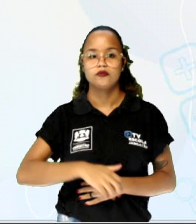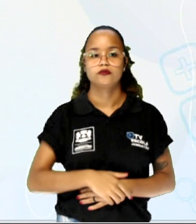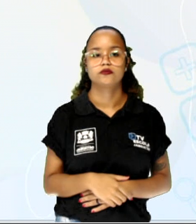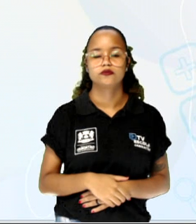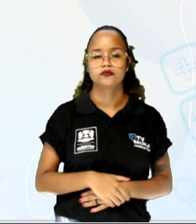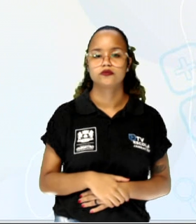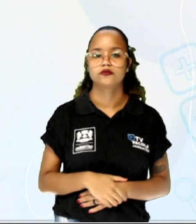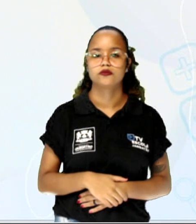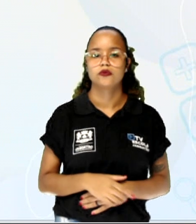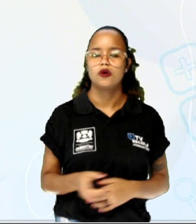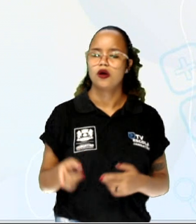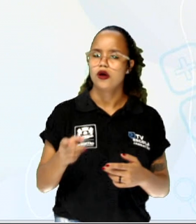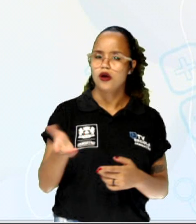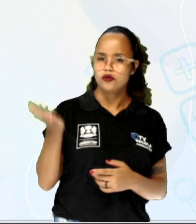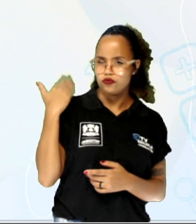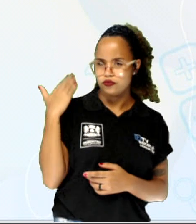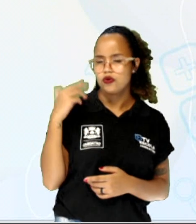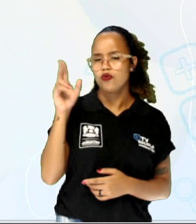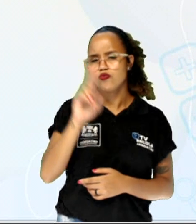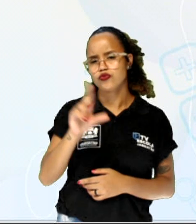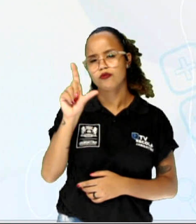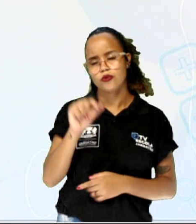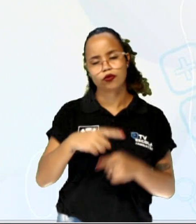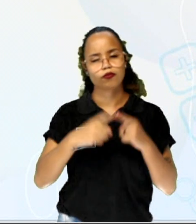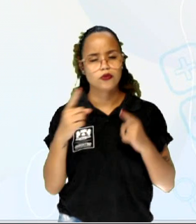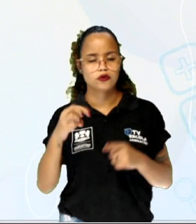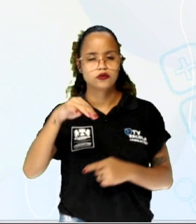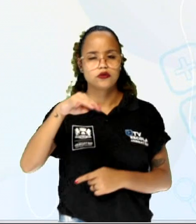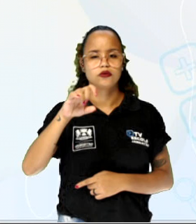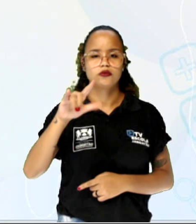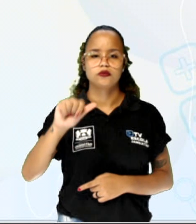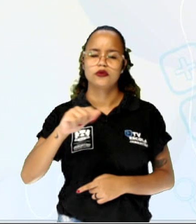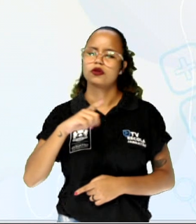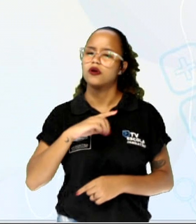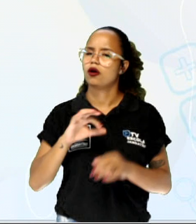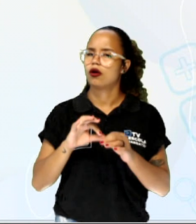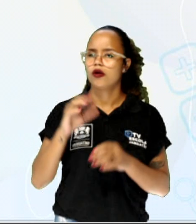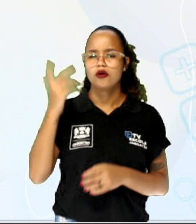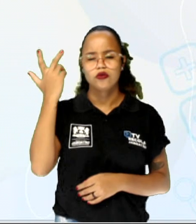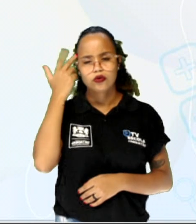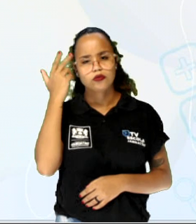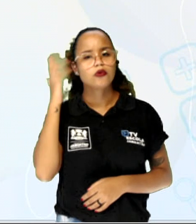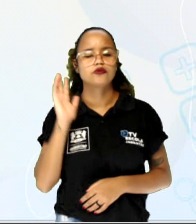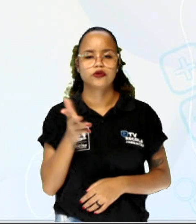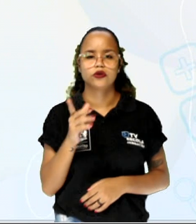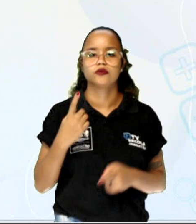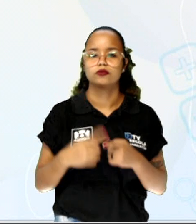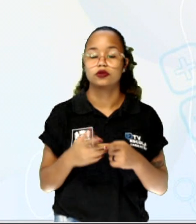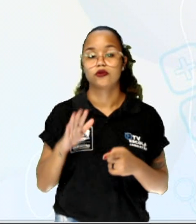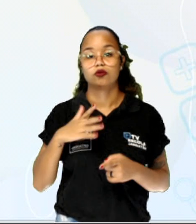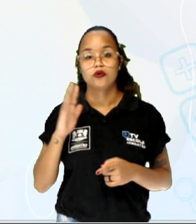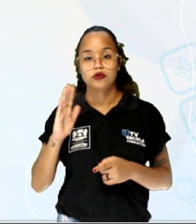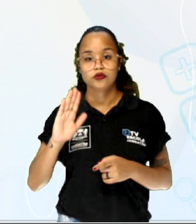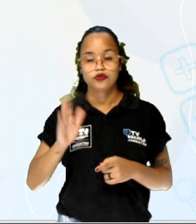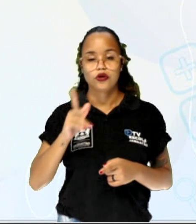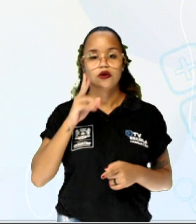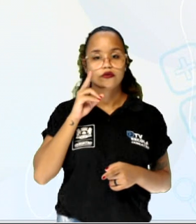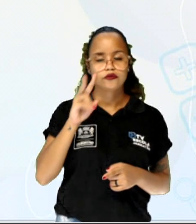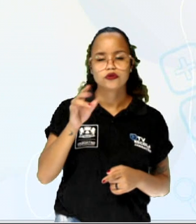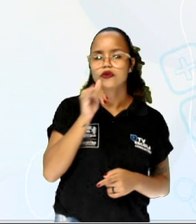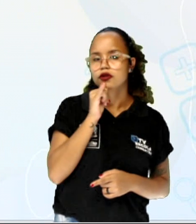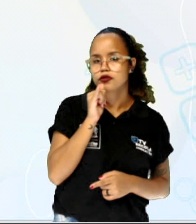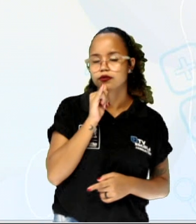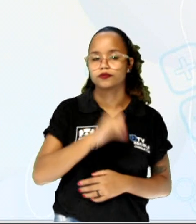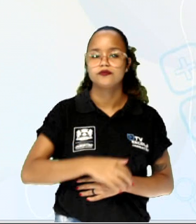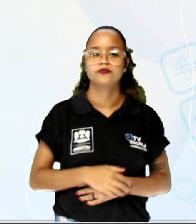moda e a mediana a gente usa pouco, mas a média está muito comum, como a gente viu nos exemplos lá das notícias que eu coloquei no início da aula. Então existem vários